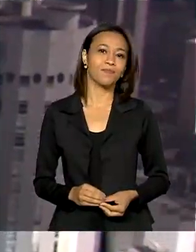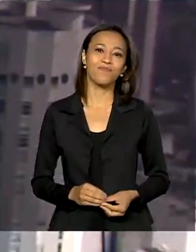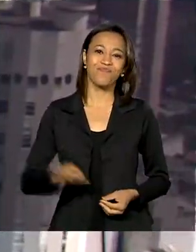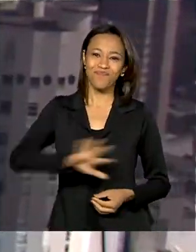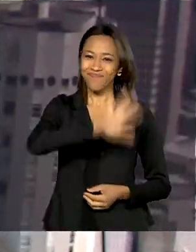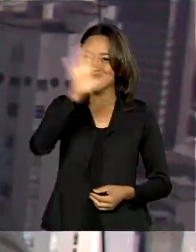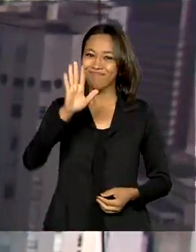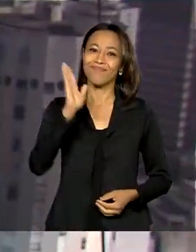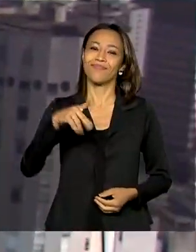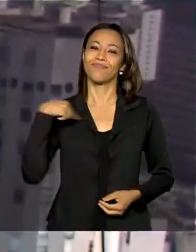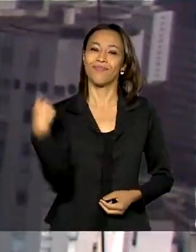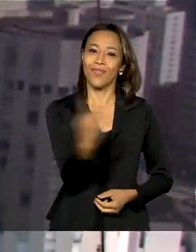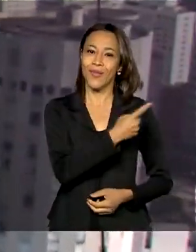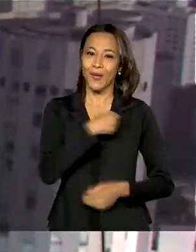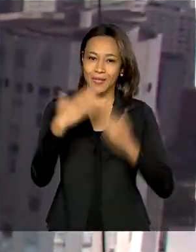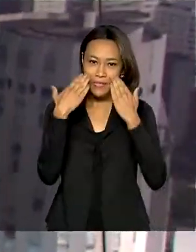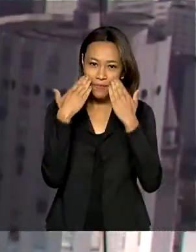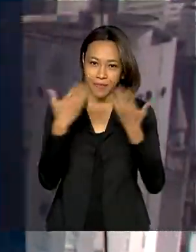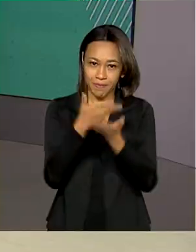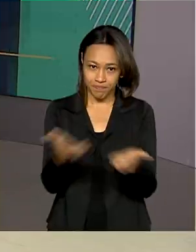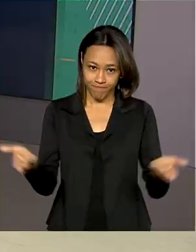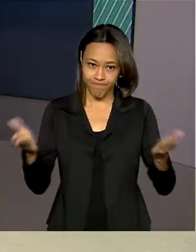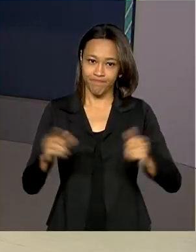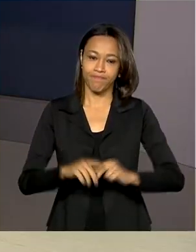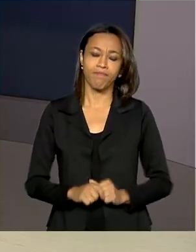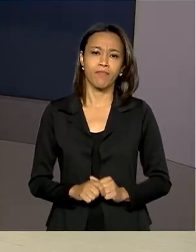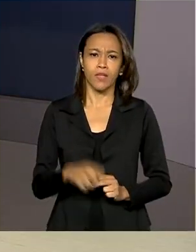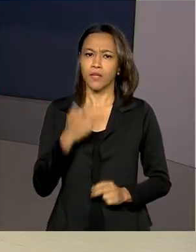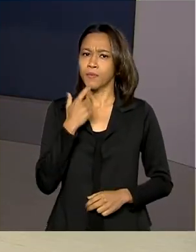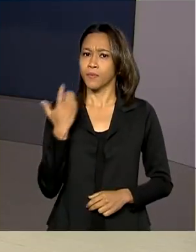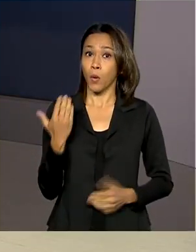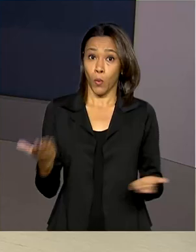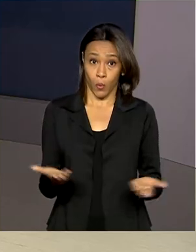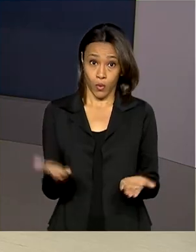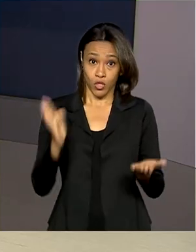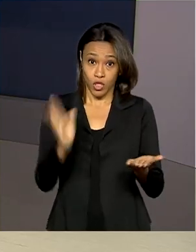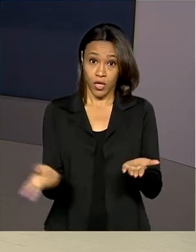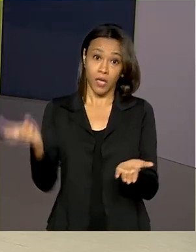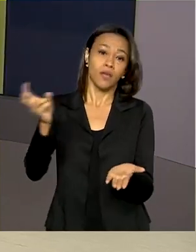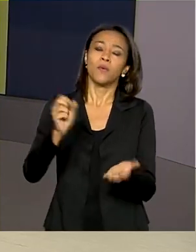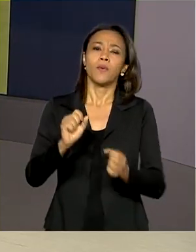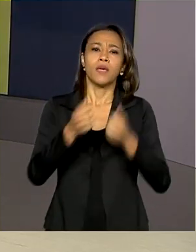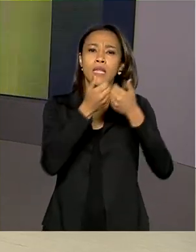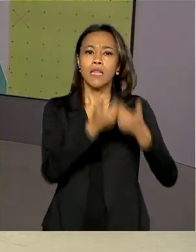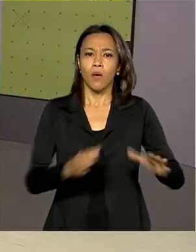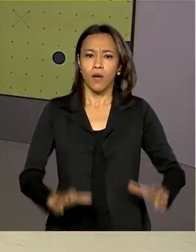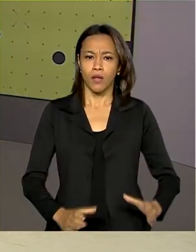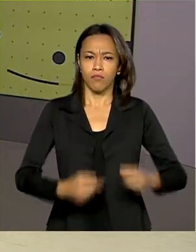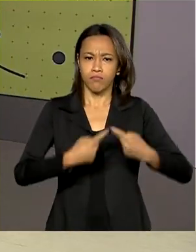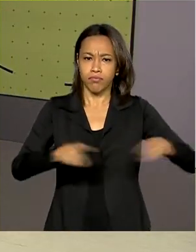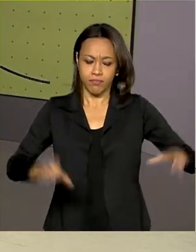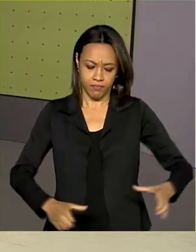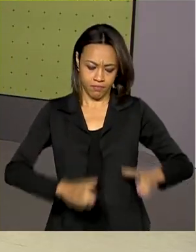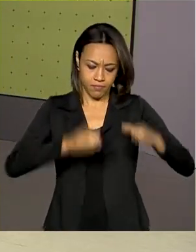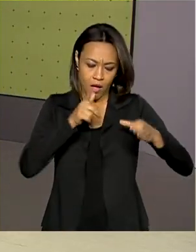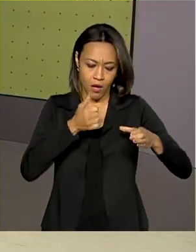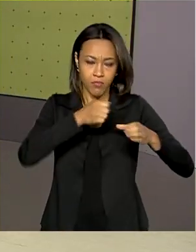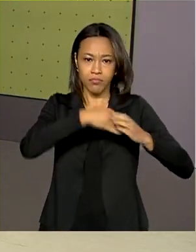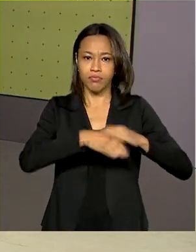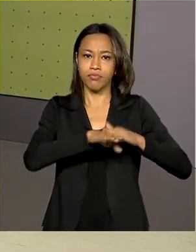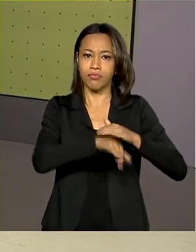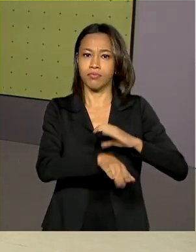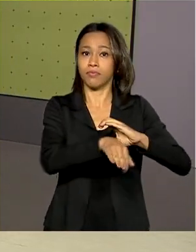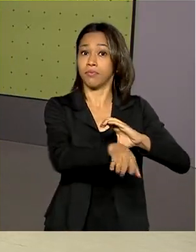Olá, estamos no ar com o Governo Agora? Foi inaugurada hoje mais uma etapa da adutora do Pajeú em Pernambuco pelo